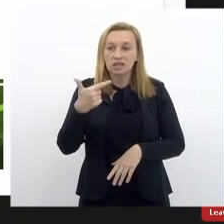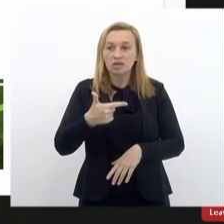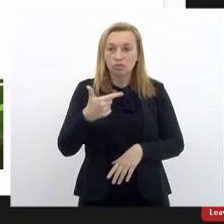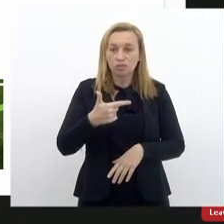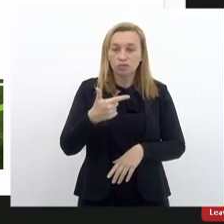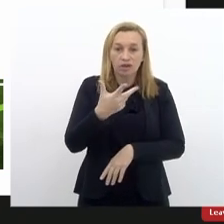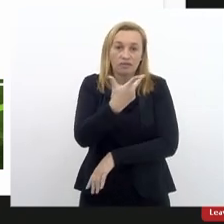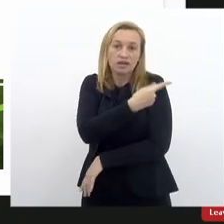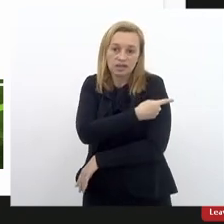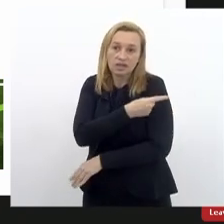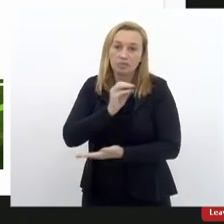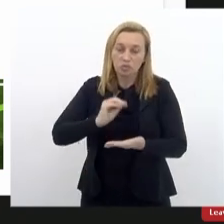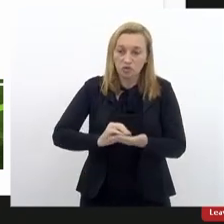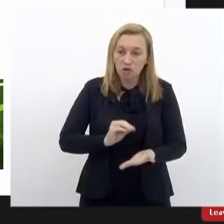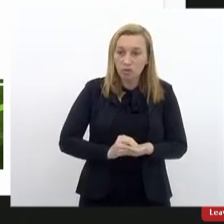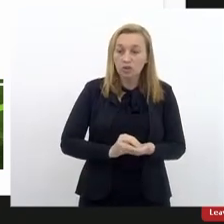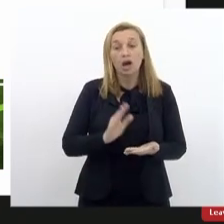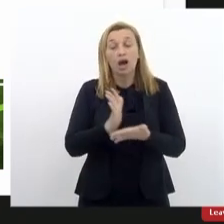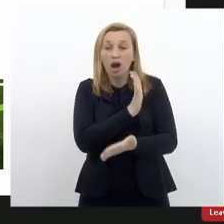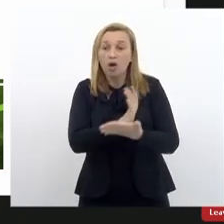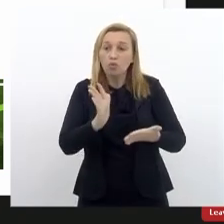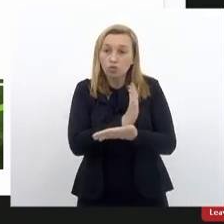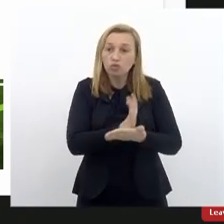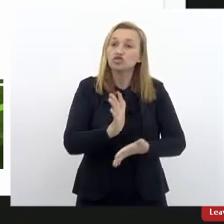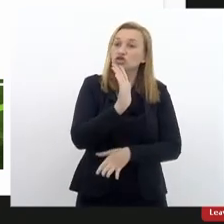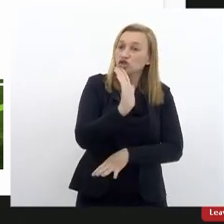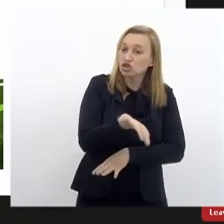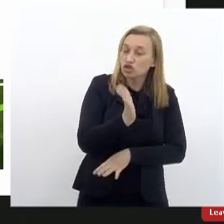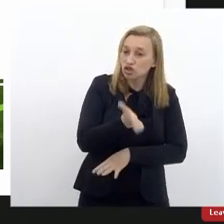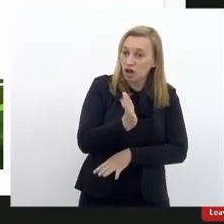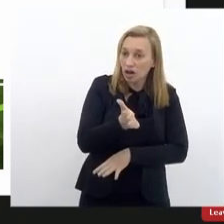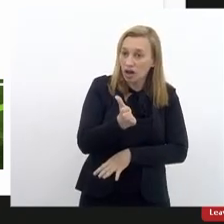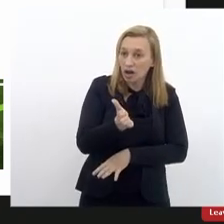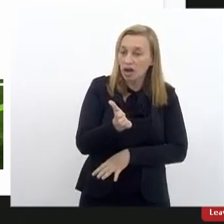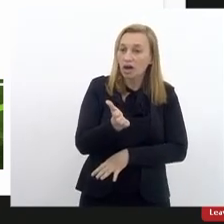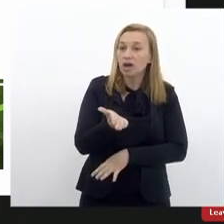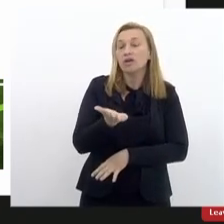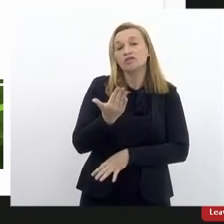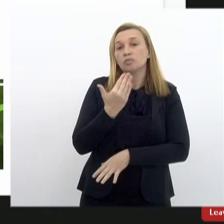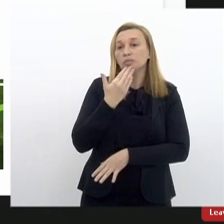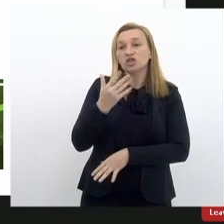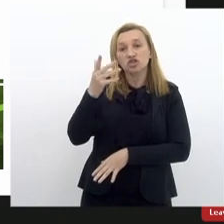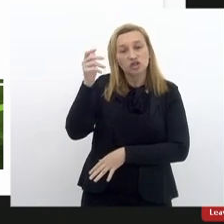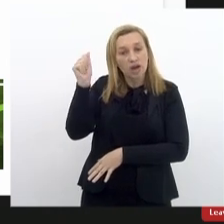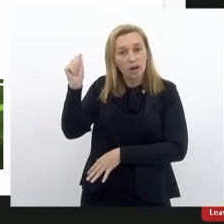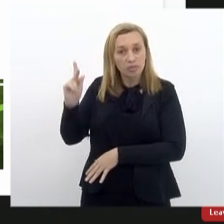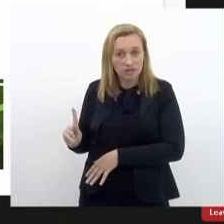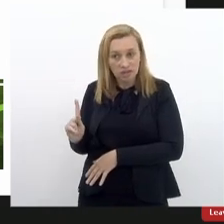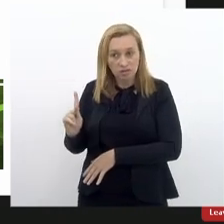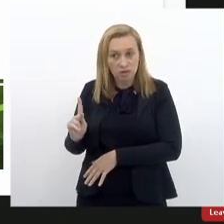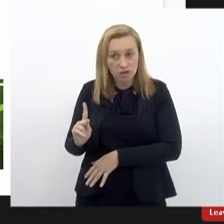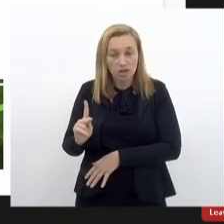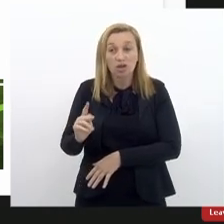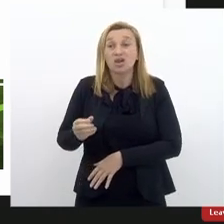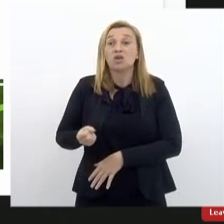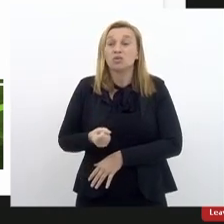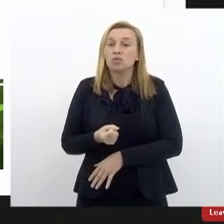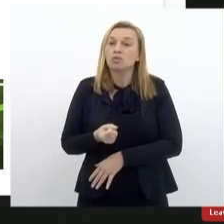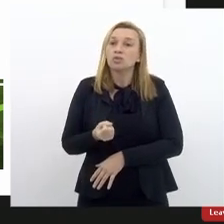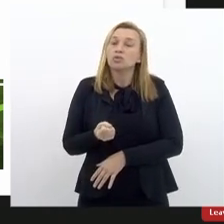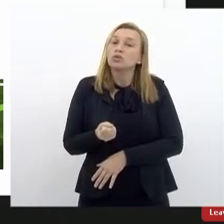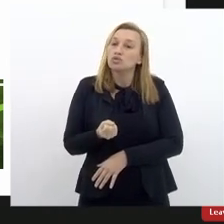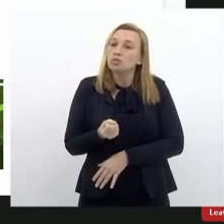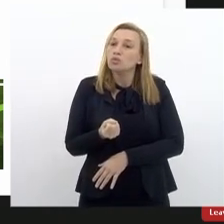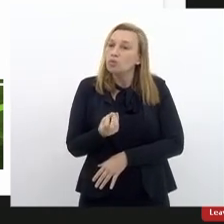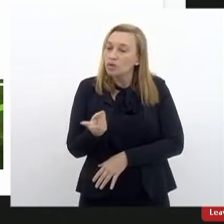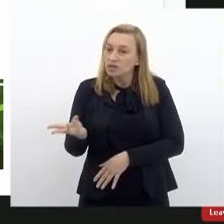questão do decreto. Alguns já formalizaram o seu pedido de aposentadoria, é uma quantidade diminuta,